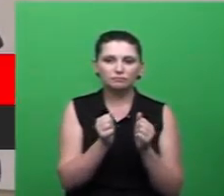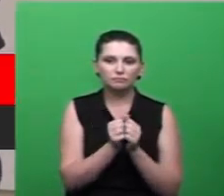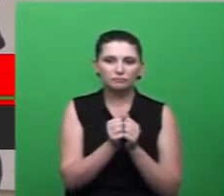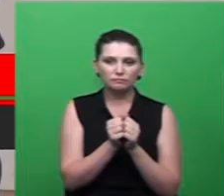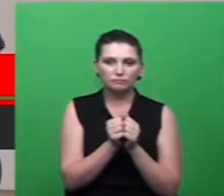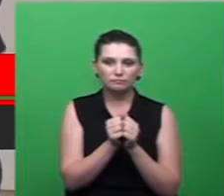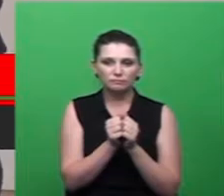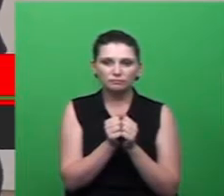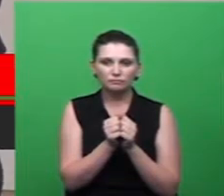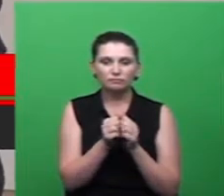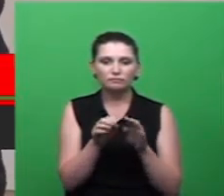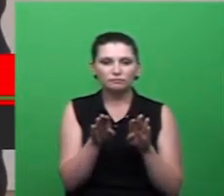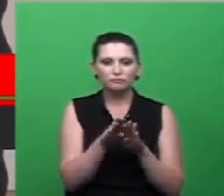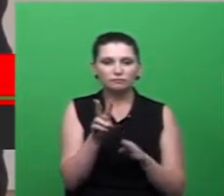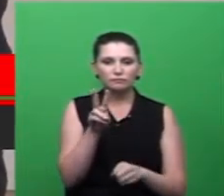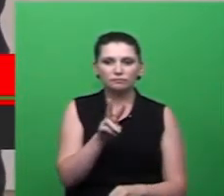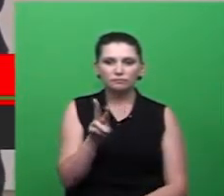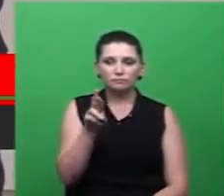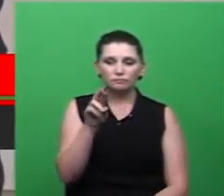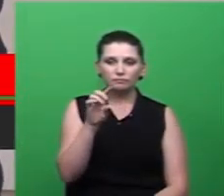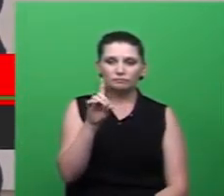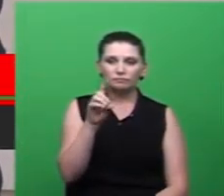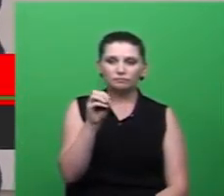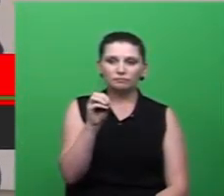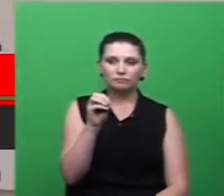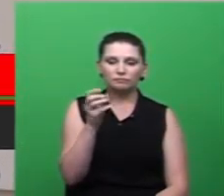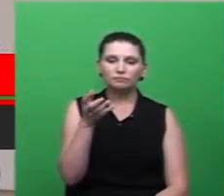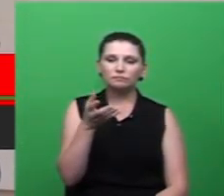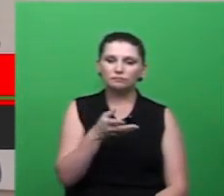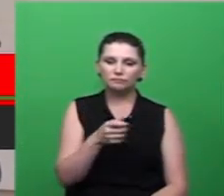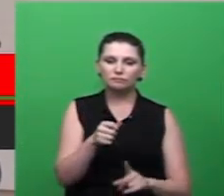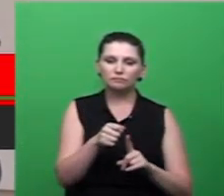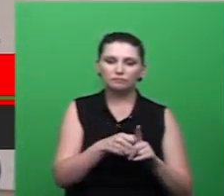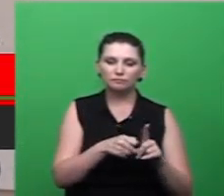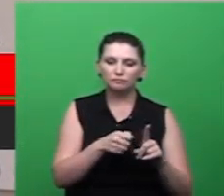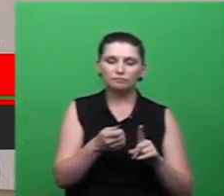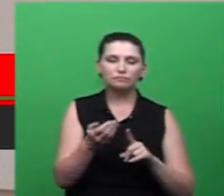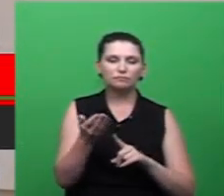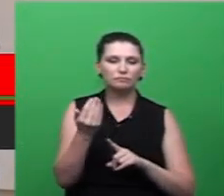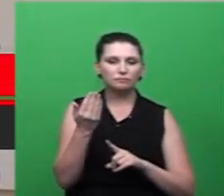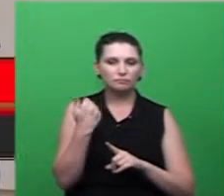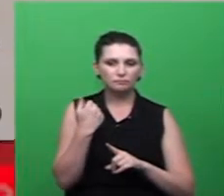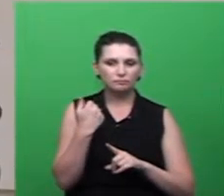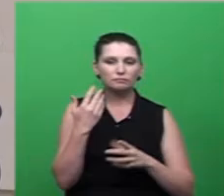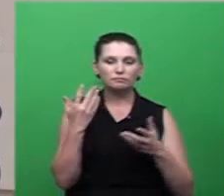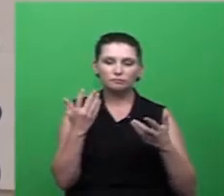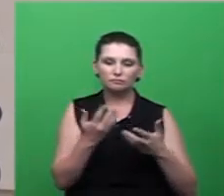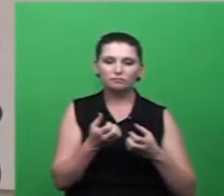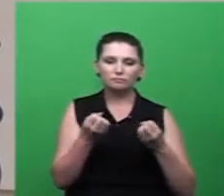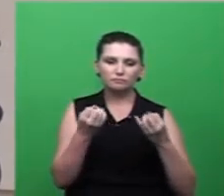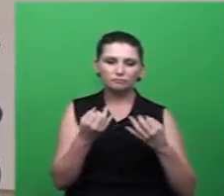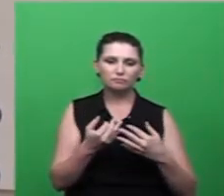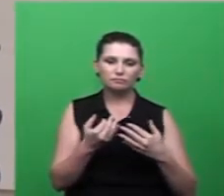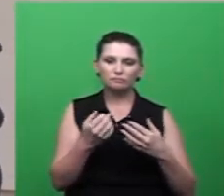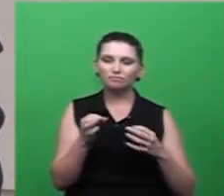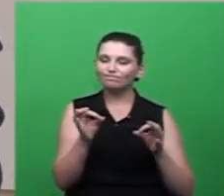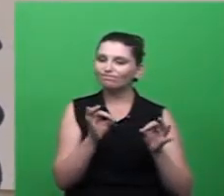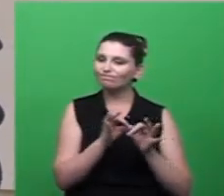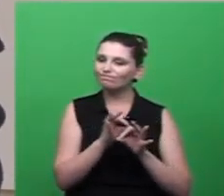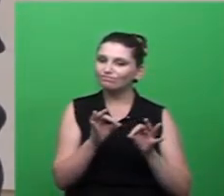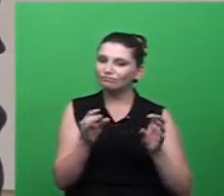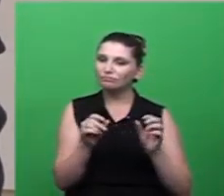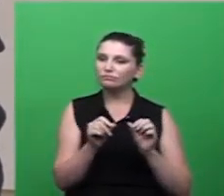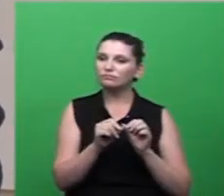vereador Ricardo Fábio há um mês atrás já tinha falado nessa tribuna a respeito e nada foi feito continua